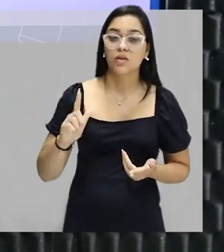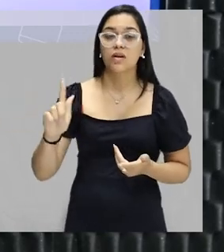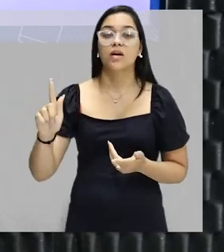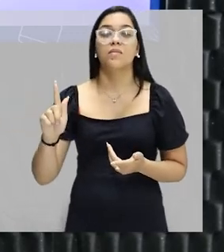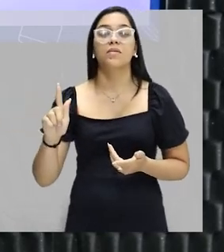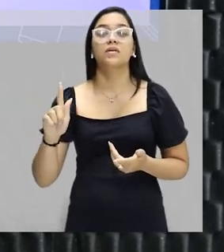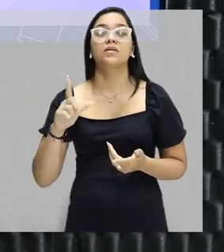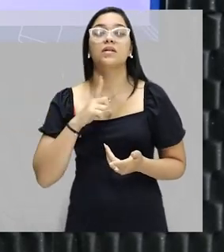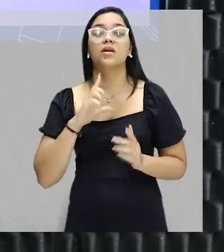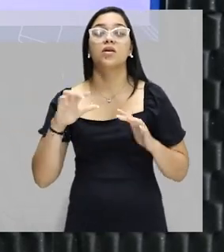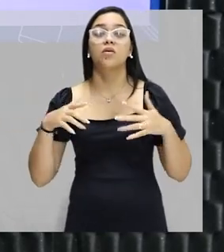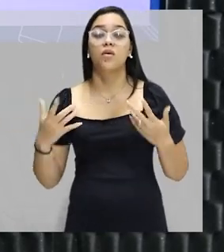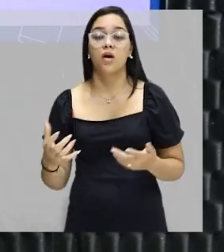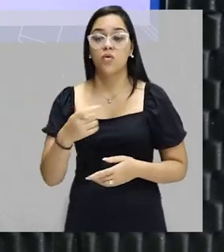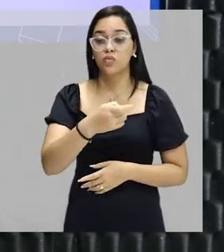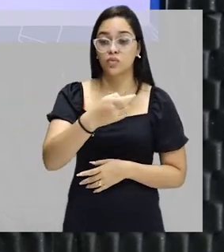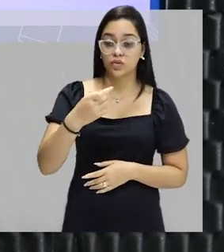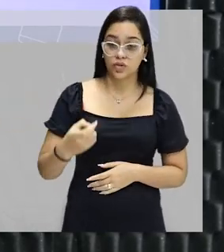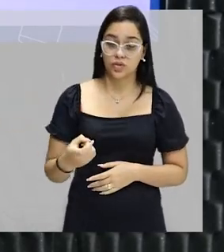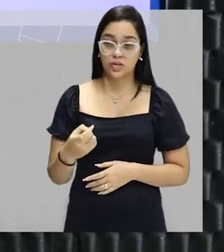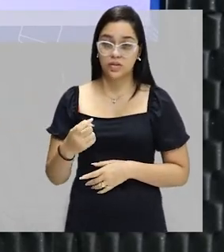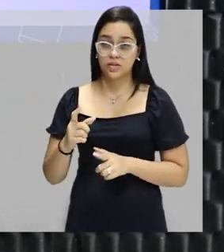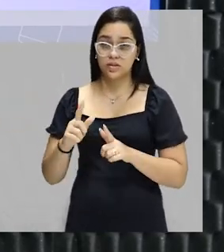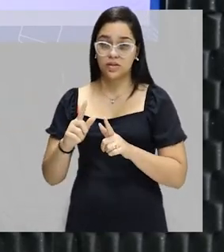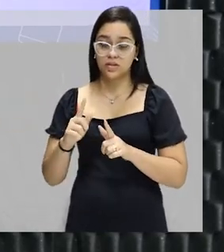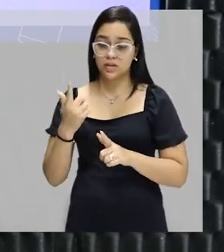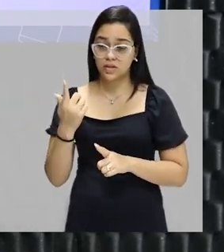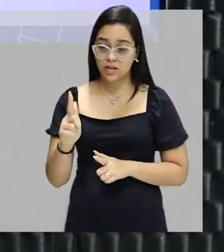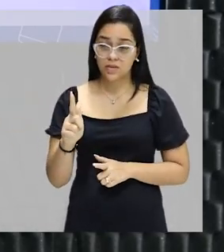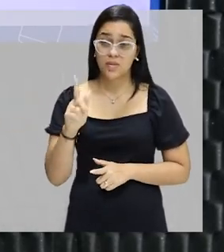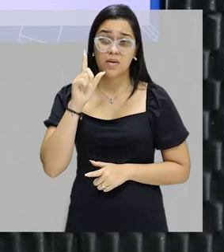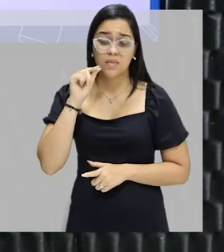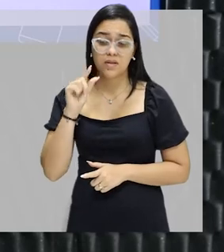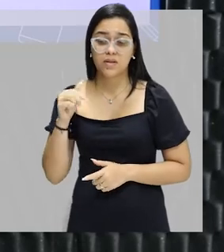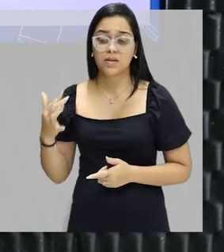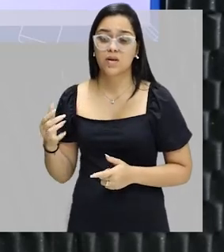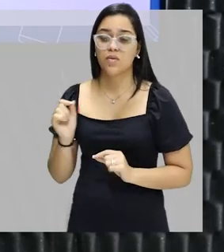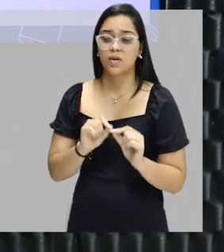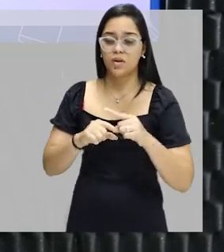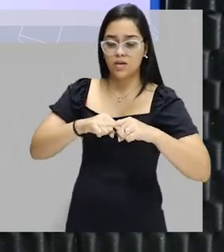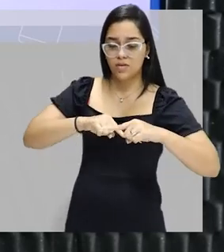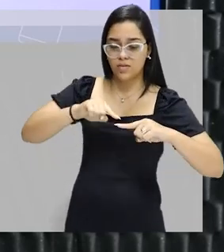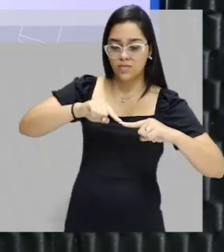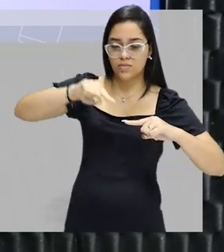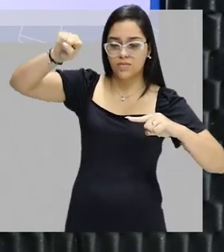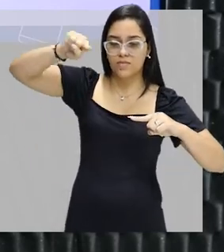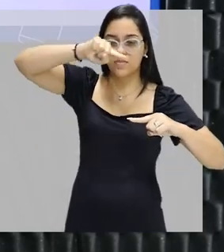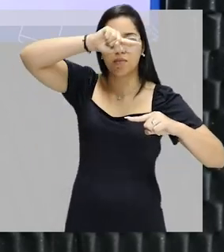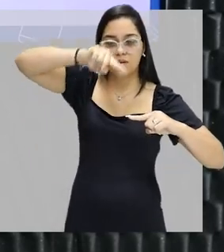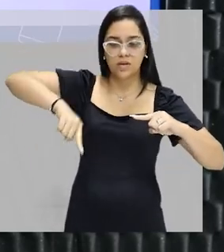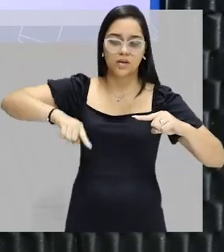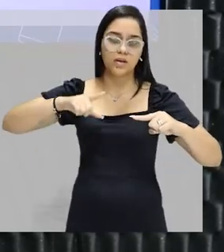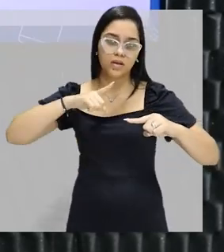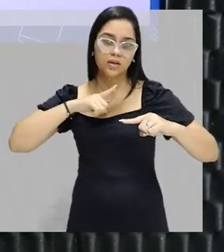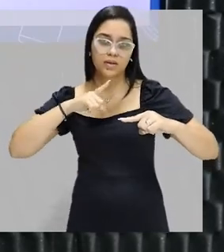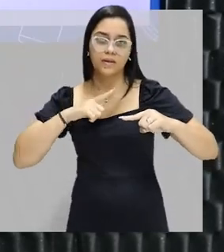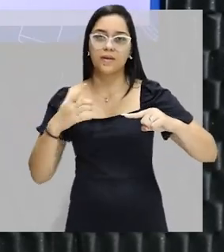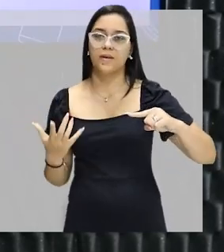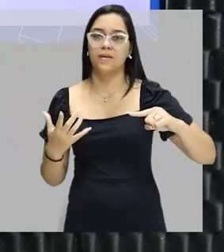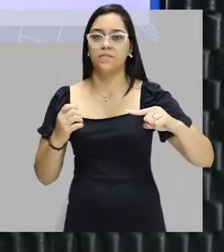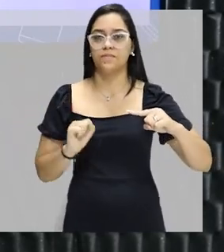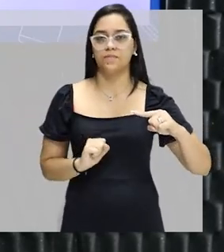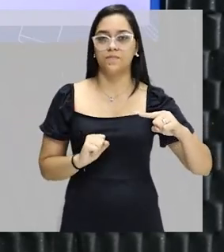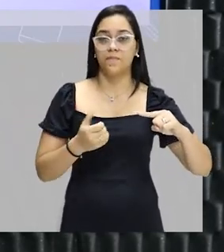encontrar X gramas para o sal. Então, ficou uma regra de 3 simples. Se fazendo meios pelo extremo,